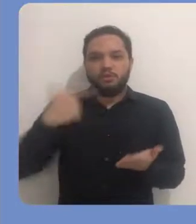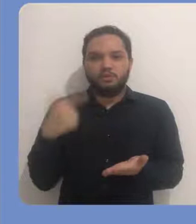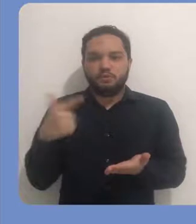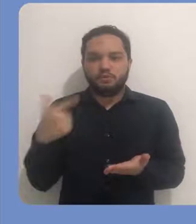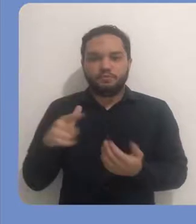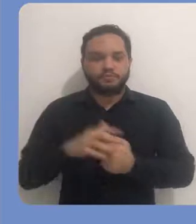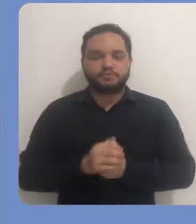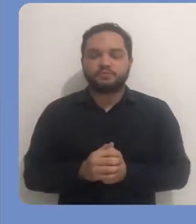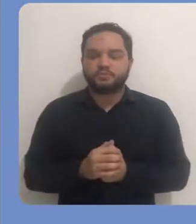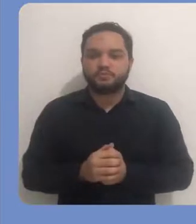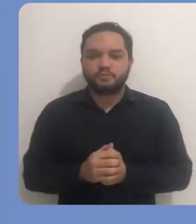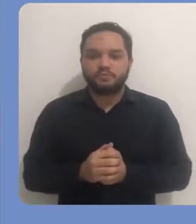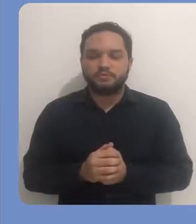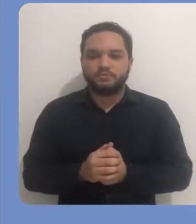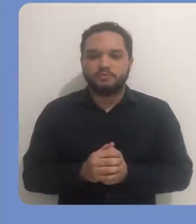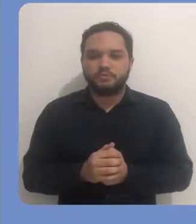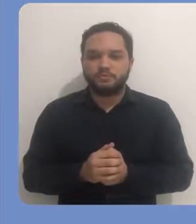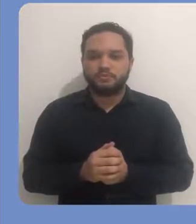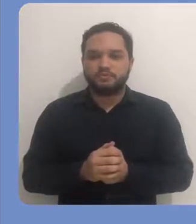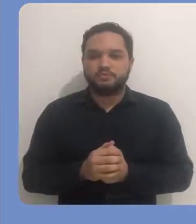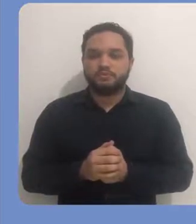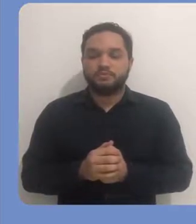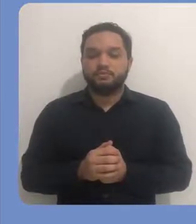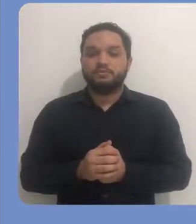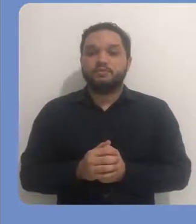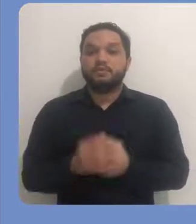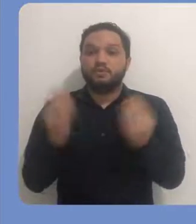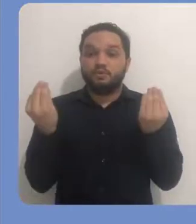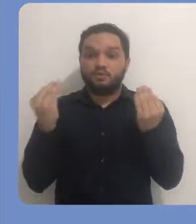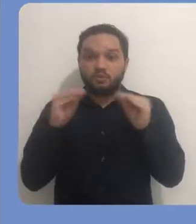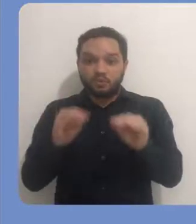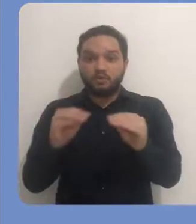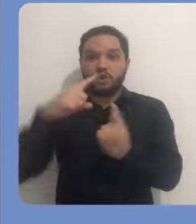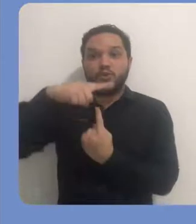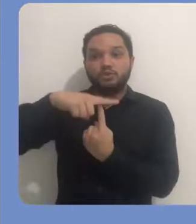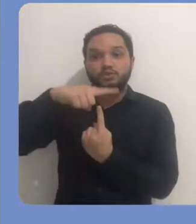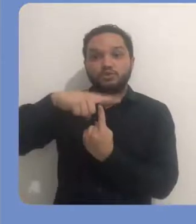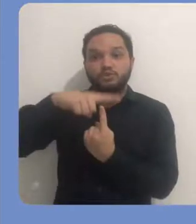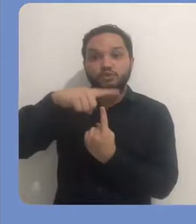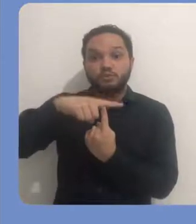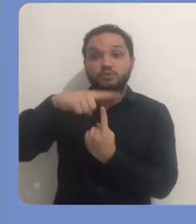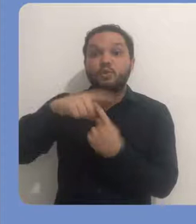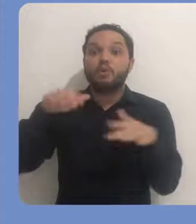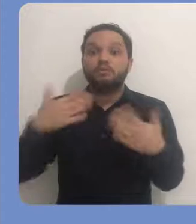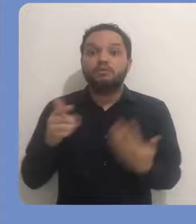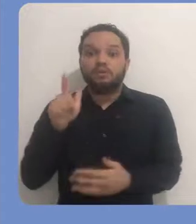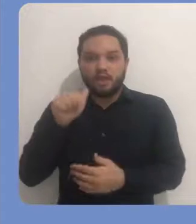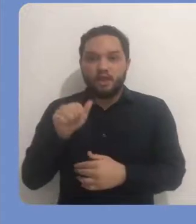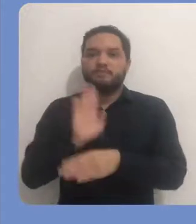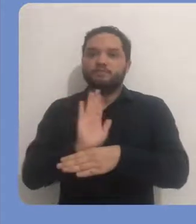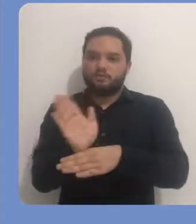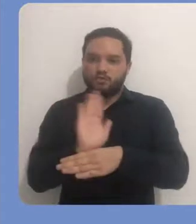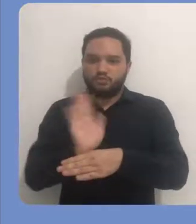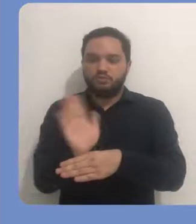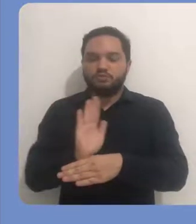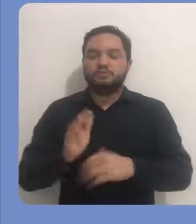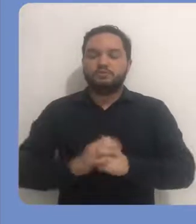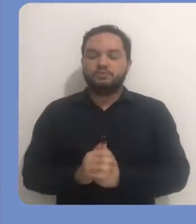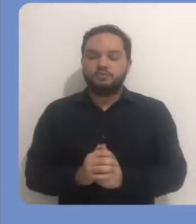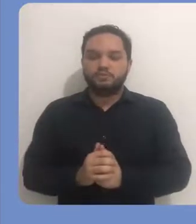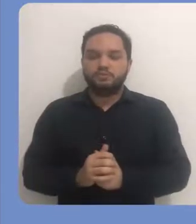documento. Aqui no tipo, então, eu vou adicionar o tipo da obra, que no caso vai ser um vídeo.